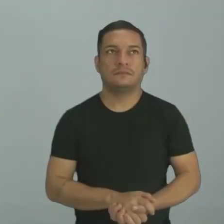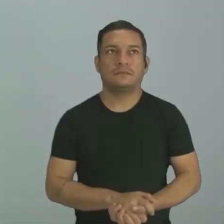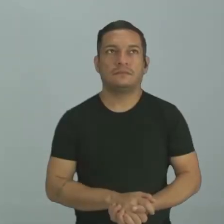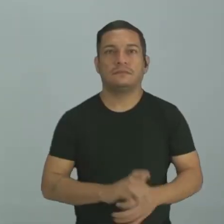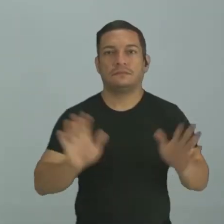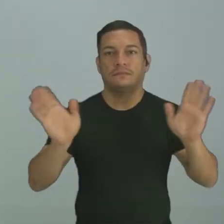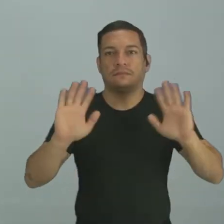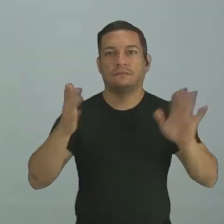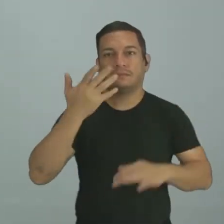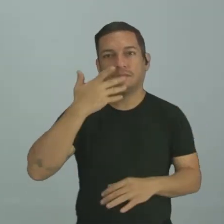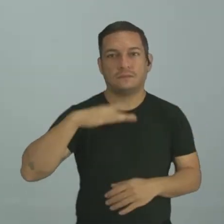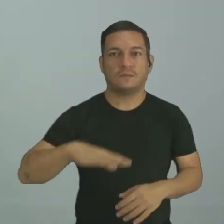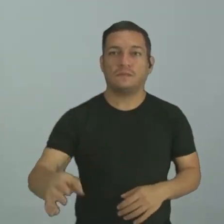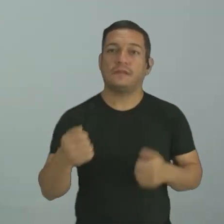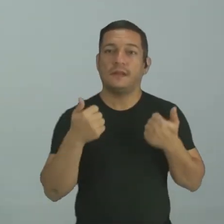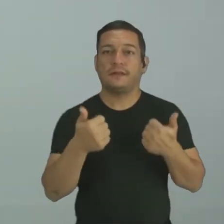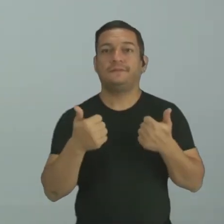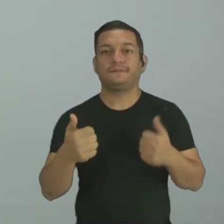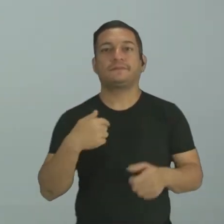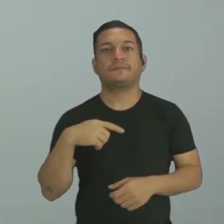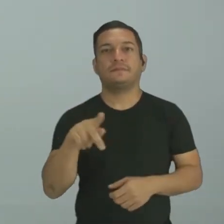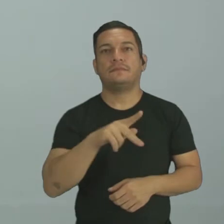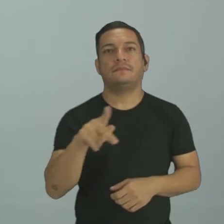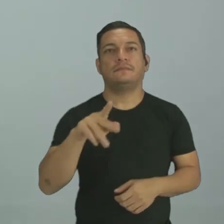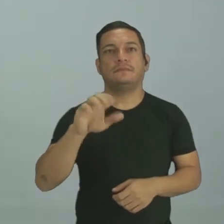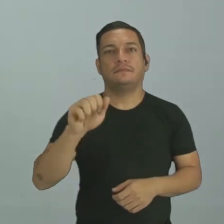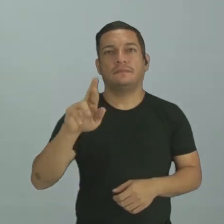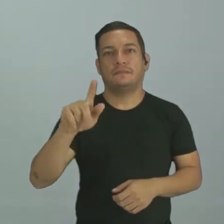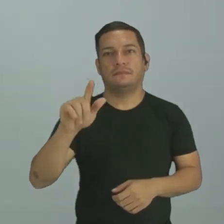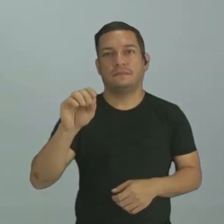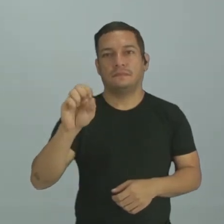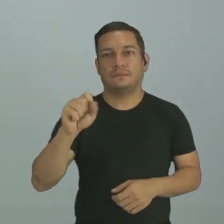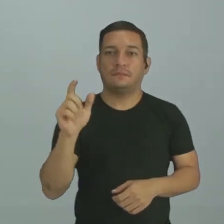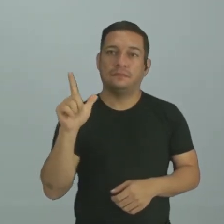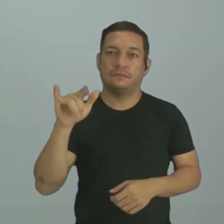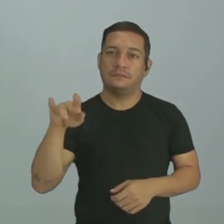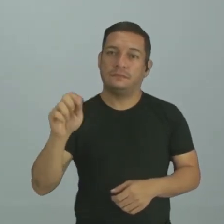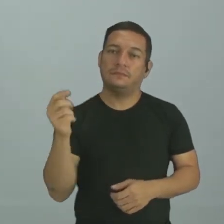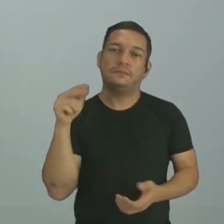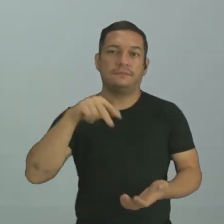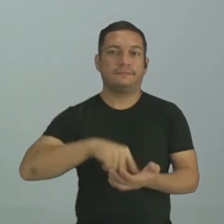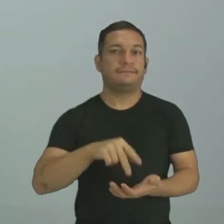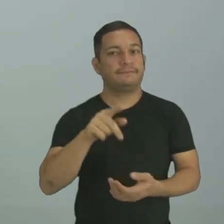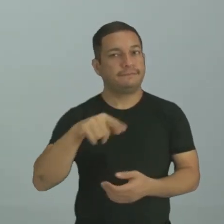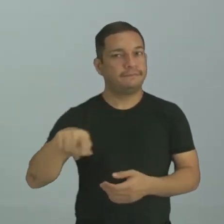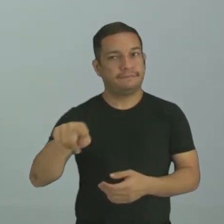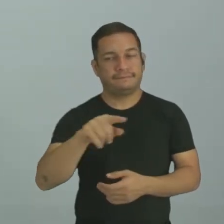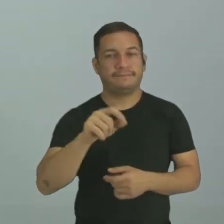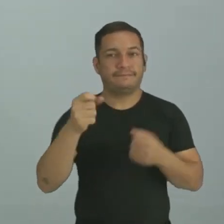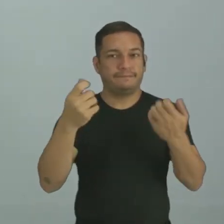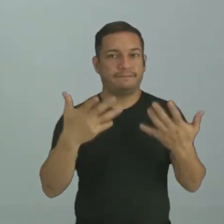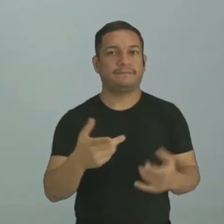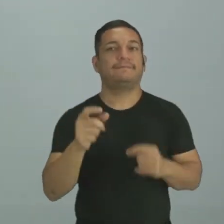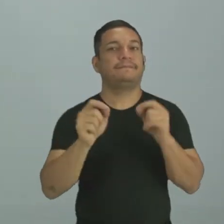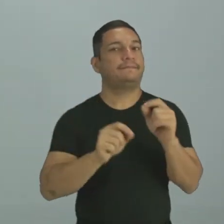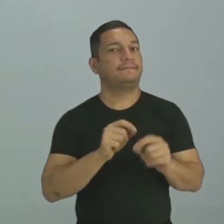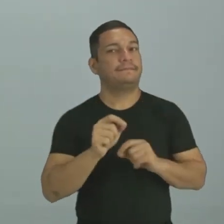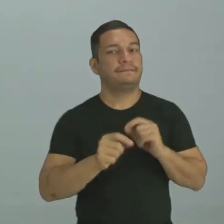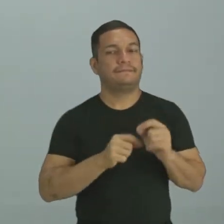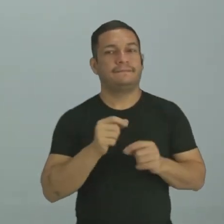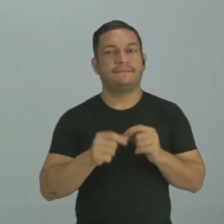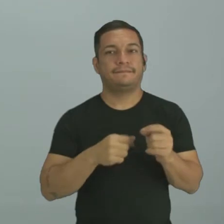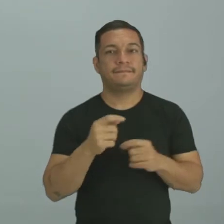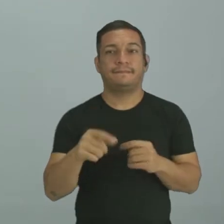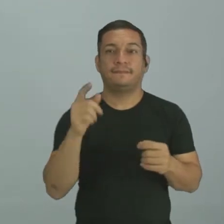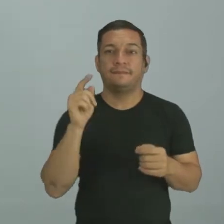Olá, crianças! Tudo bem? Eu sou o professor Carlos Lima e estou aqui novamente com vocês. Nós estamos falando de quê? Nós estamos